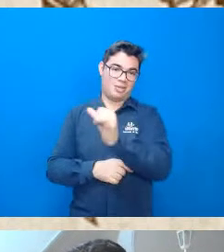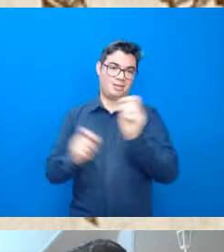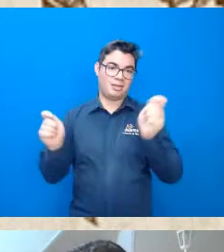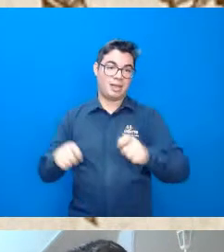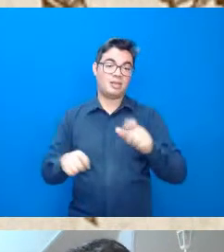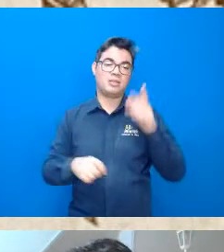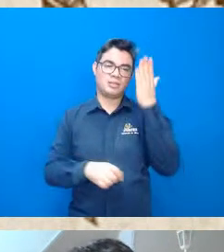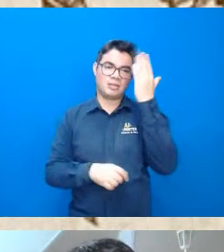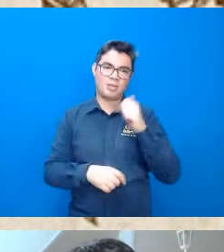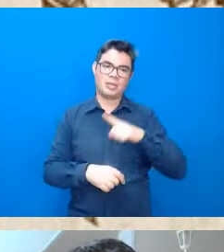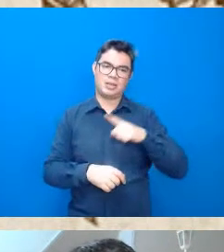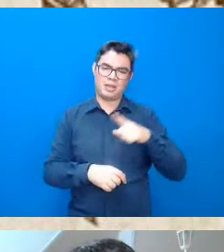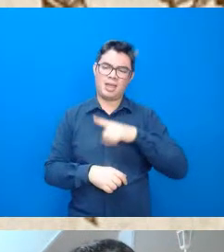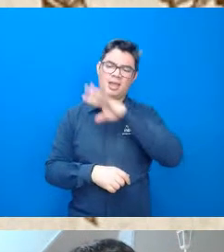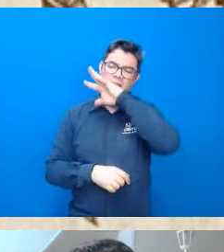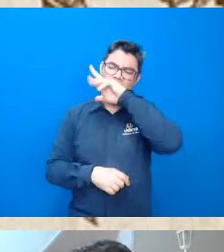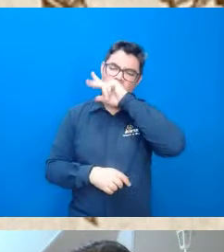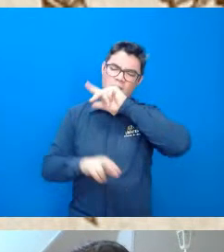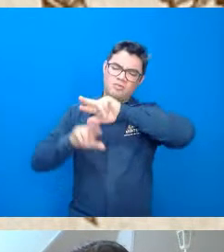existe aí espécies já